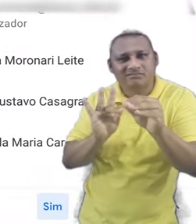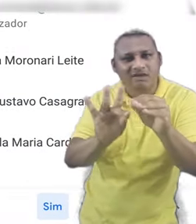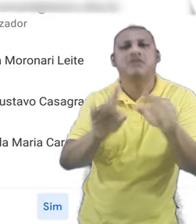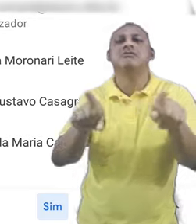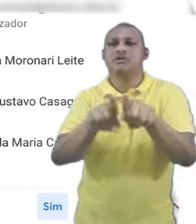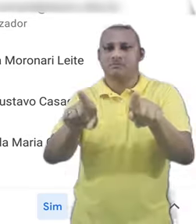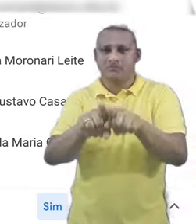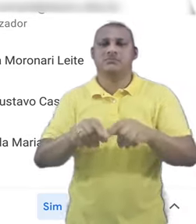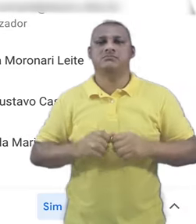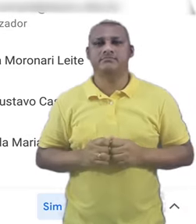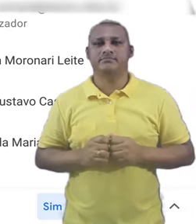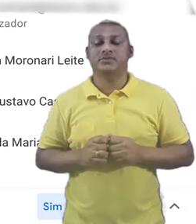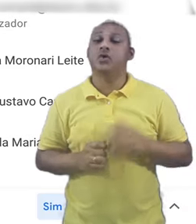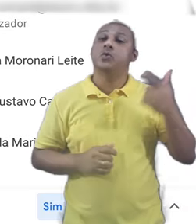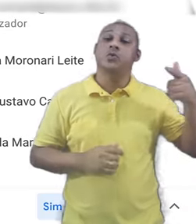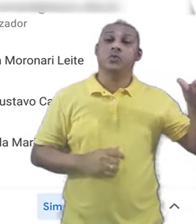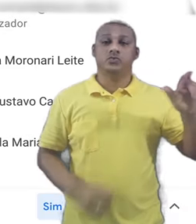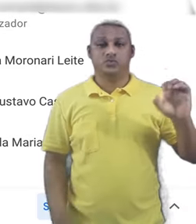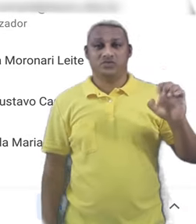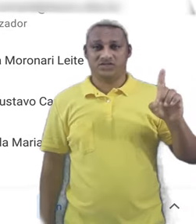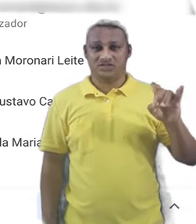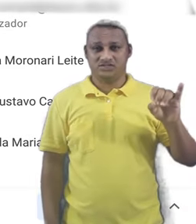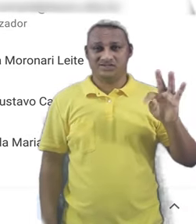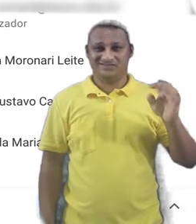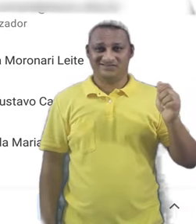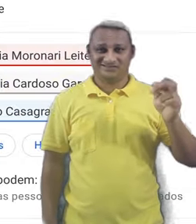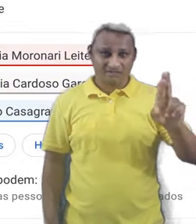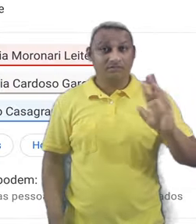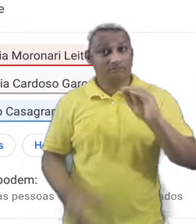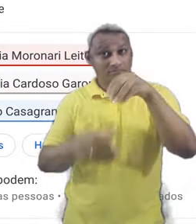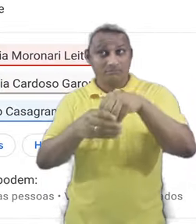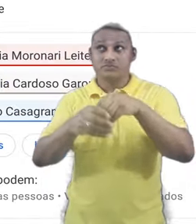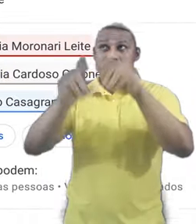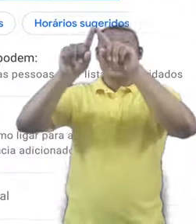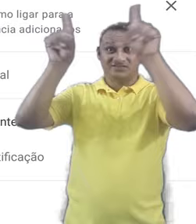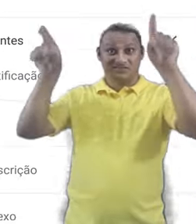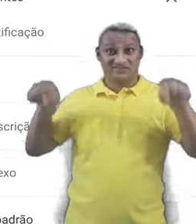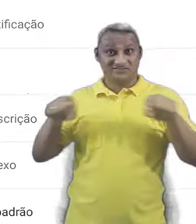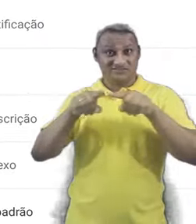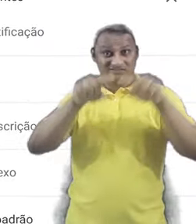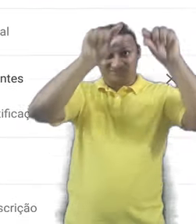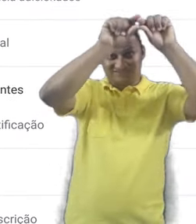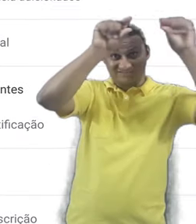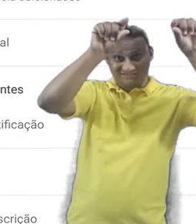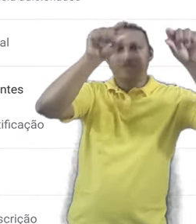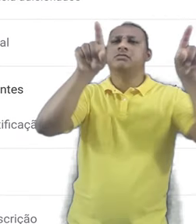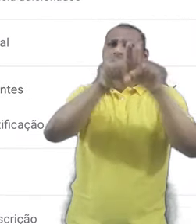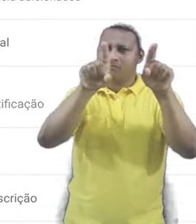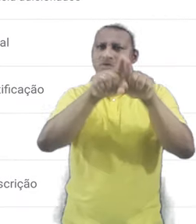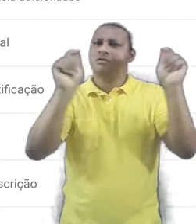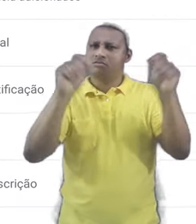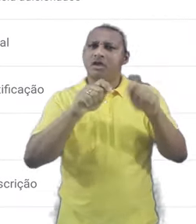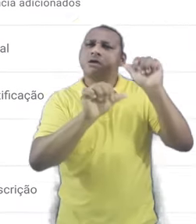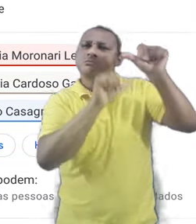Clicando no ícone de editar, no canto superior direito, podemos alterar as configurações desse